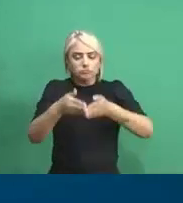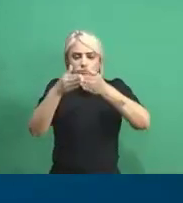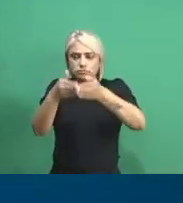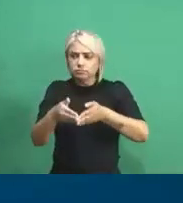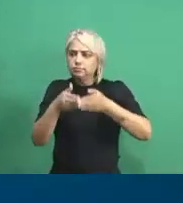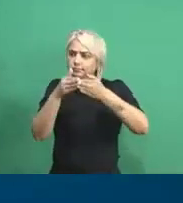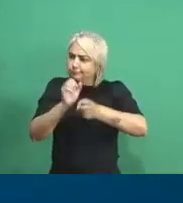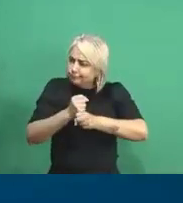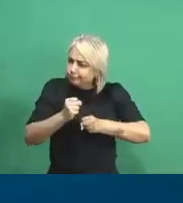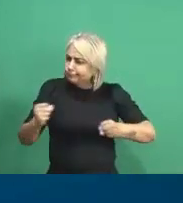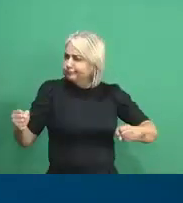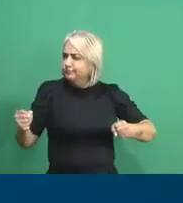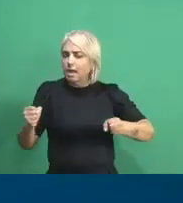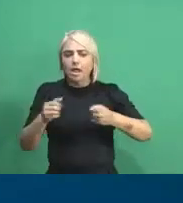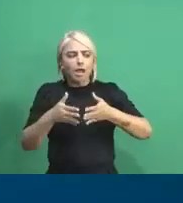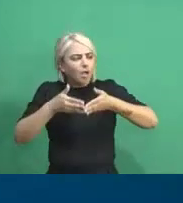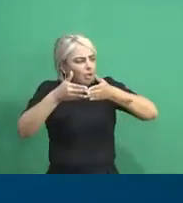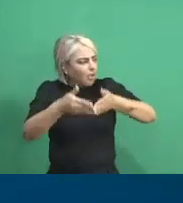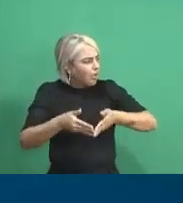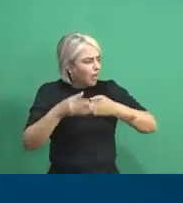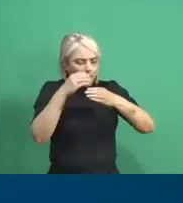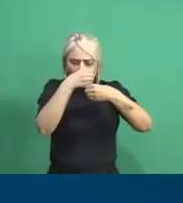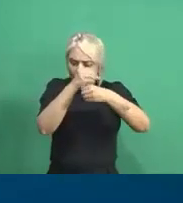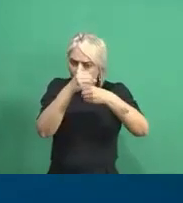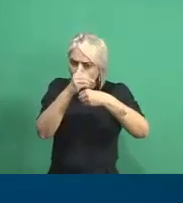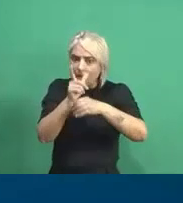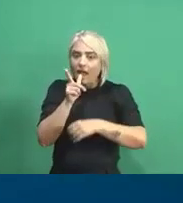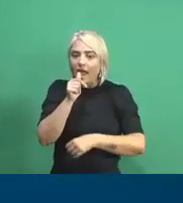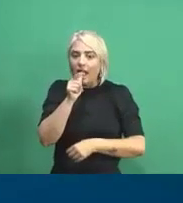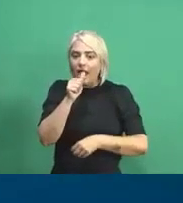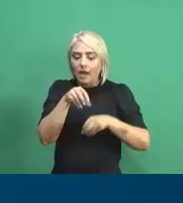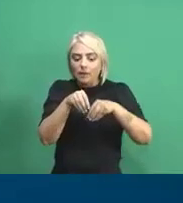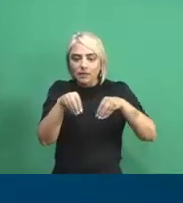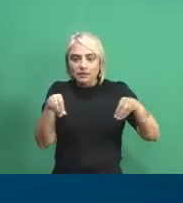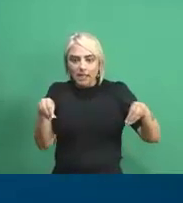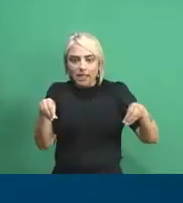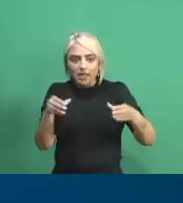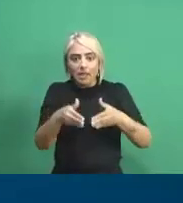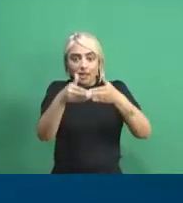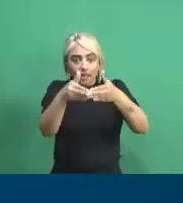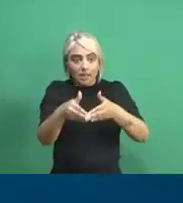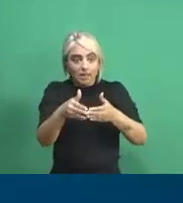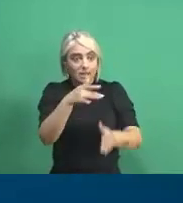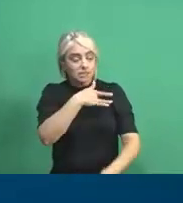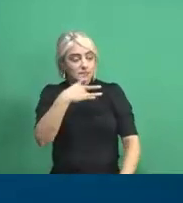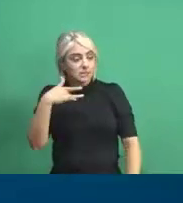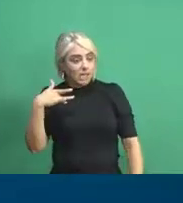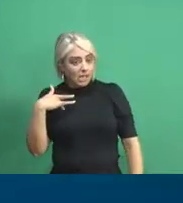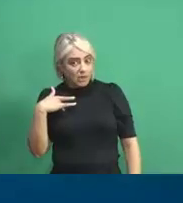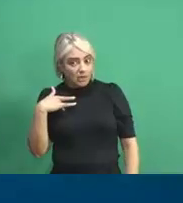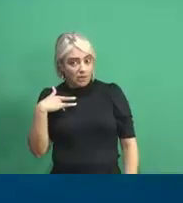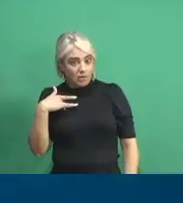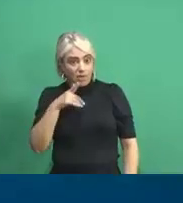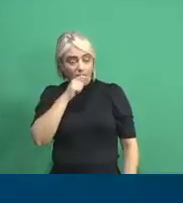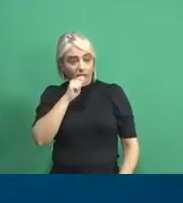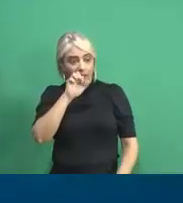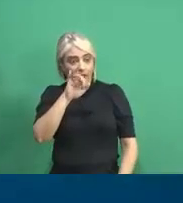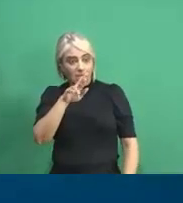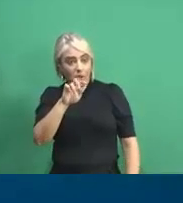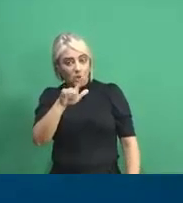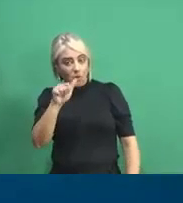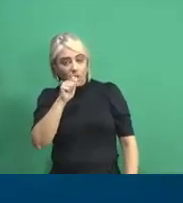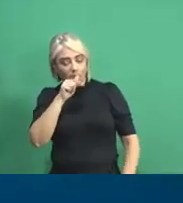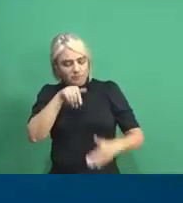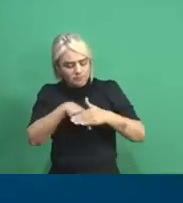de grande porte, a embarcação laboratório-água, a terra, a embarcação saúde, a arqueologia subaquática. Nós